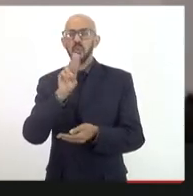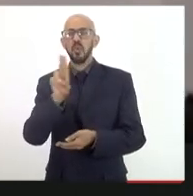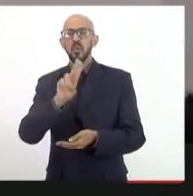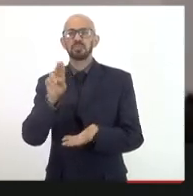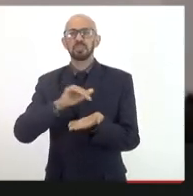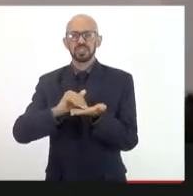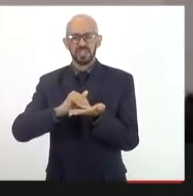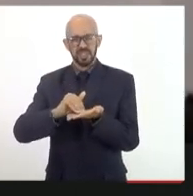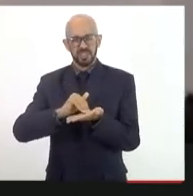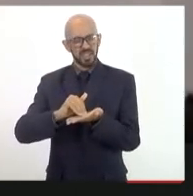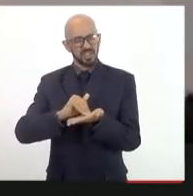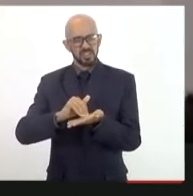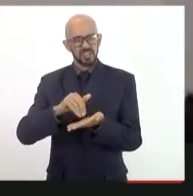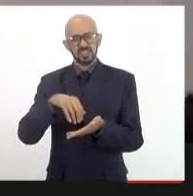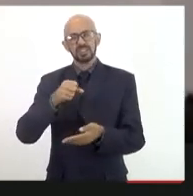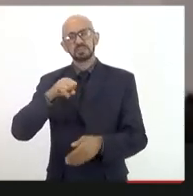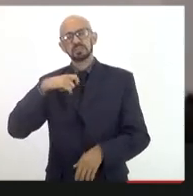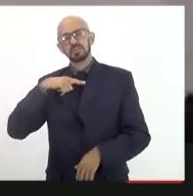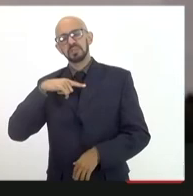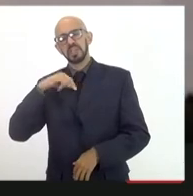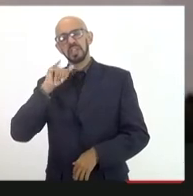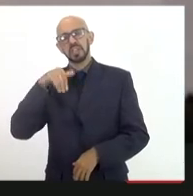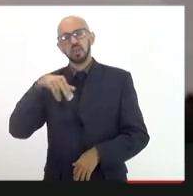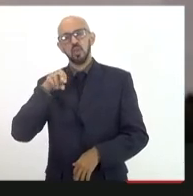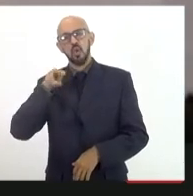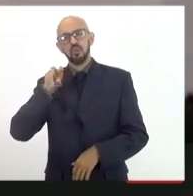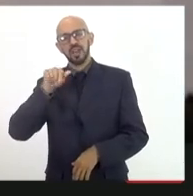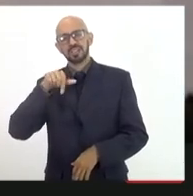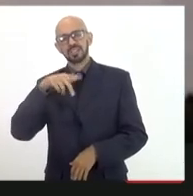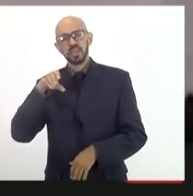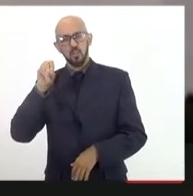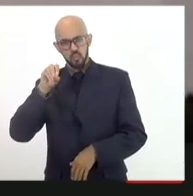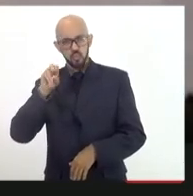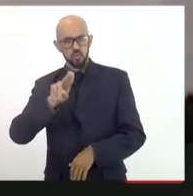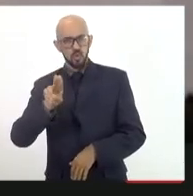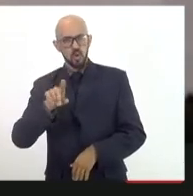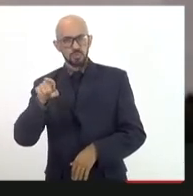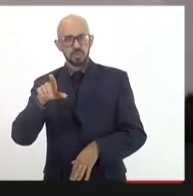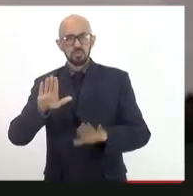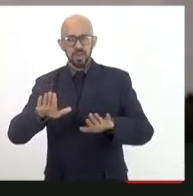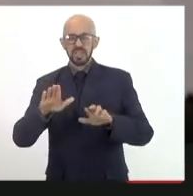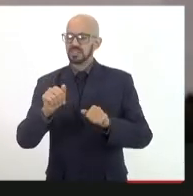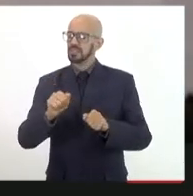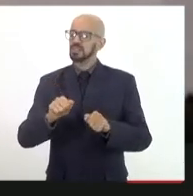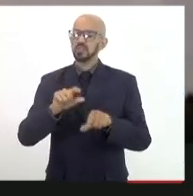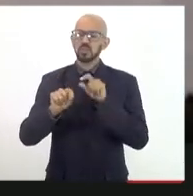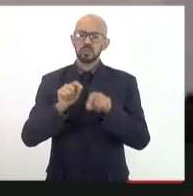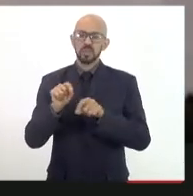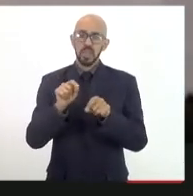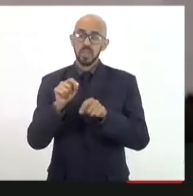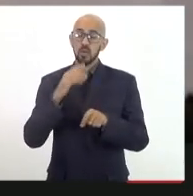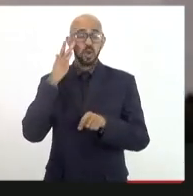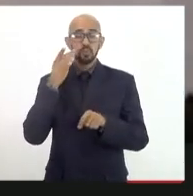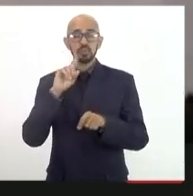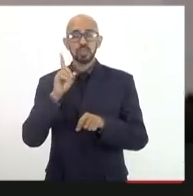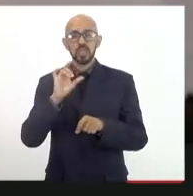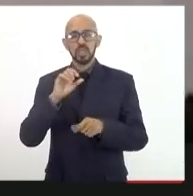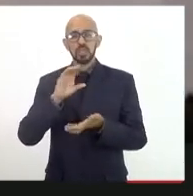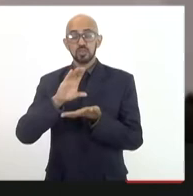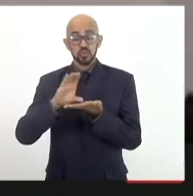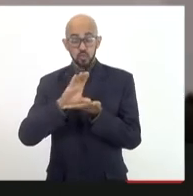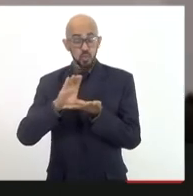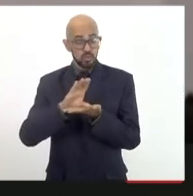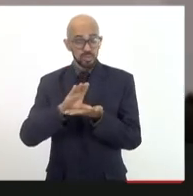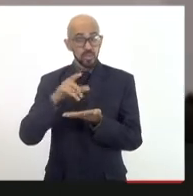o nome inovação, eu esqueci agora, e eu não sei se na composição do Conselho, como é um Conselho